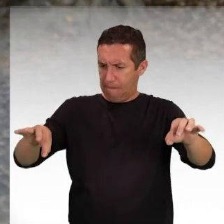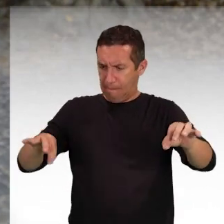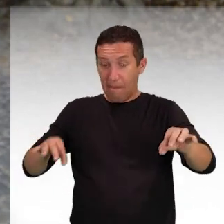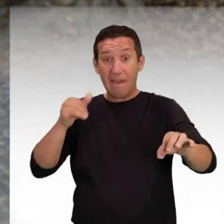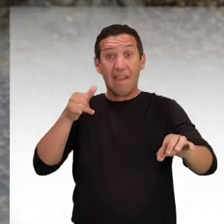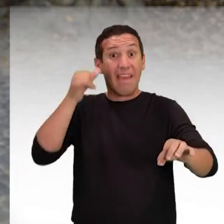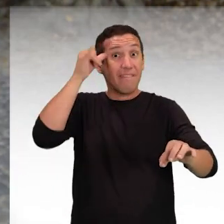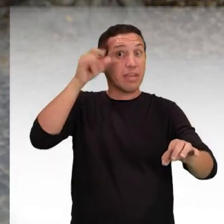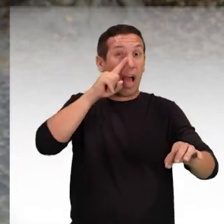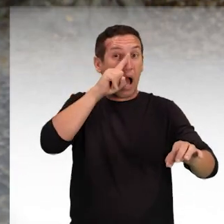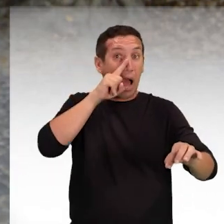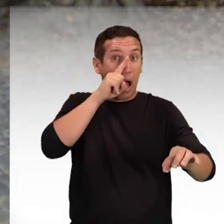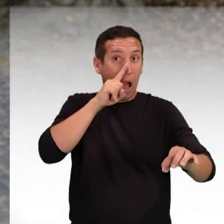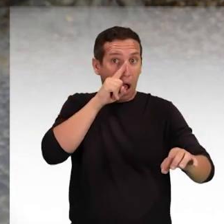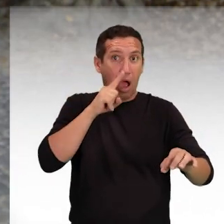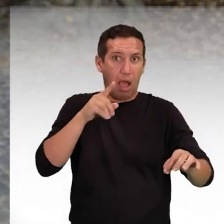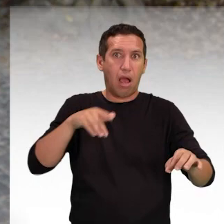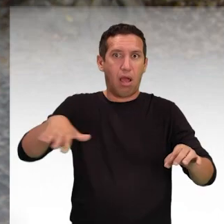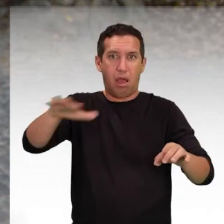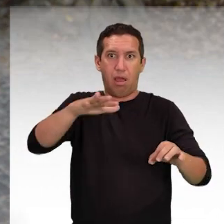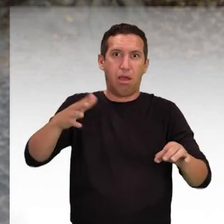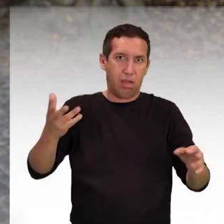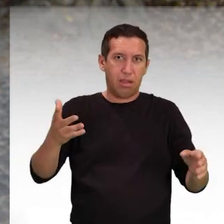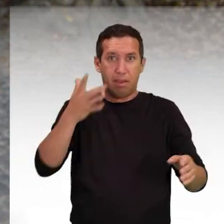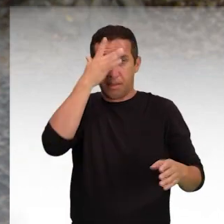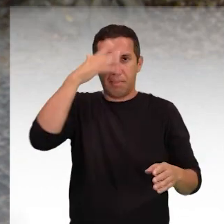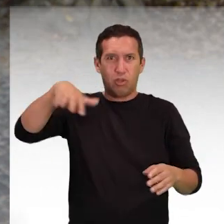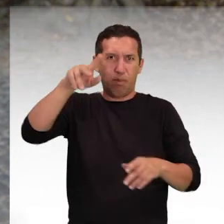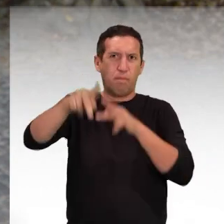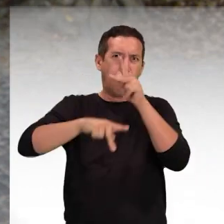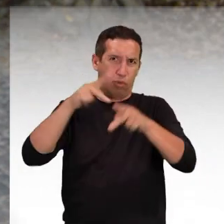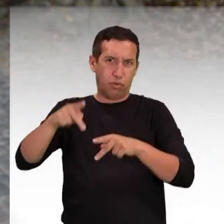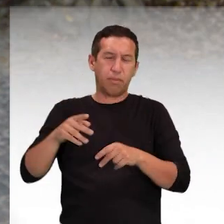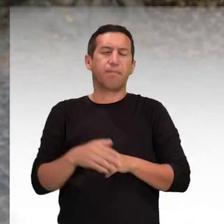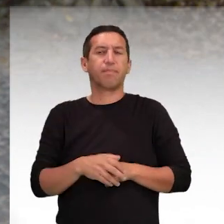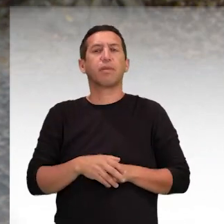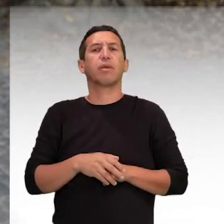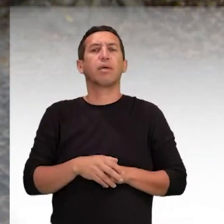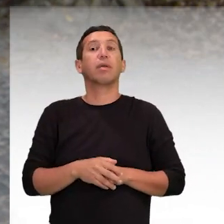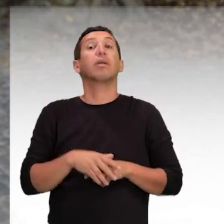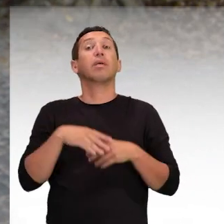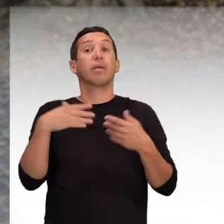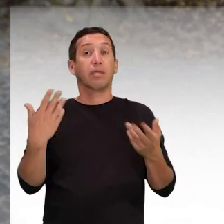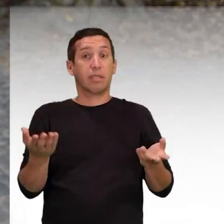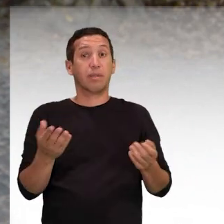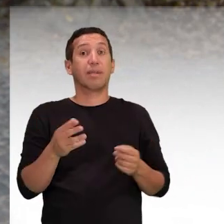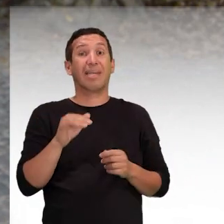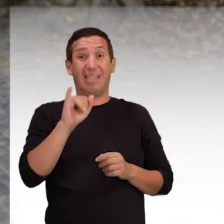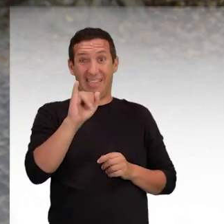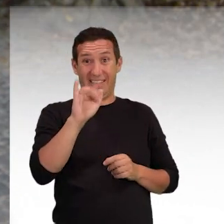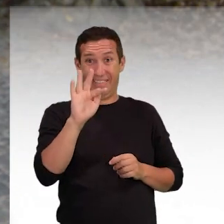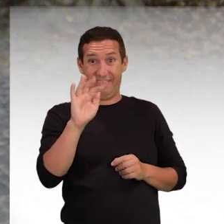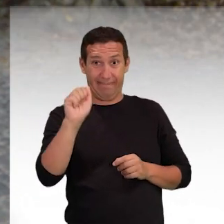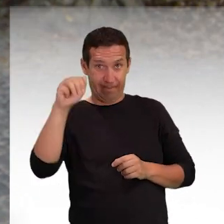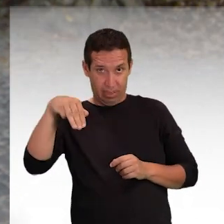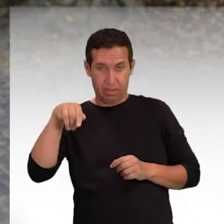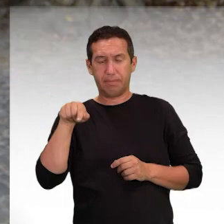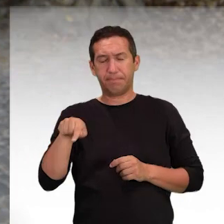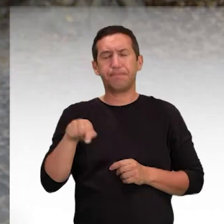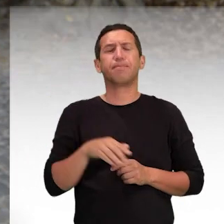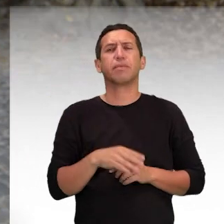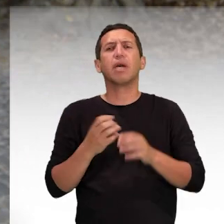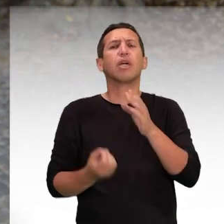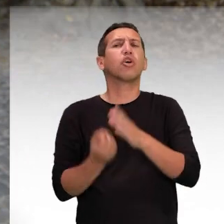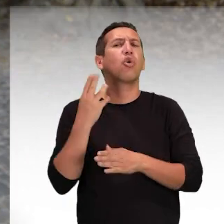para evitar riscos e transtornos para a população local. O Instituto do Patrimônio Histórico e Artístico Nacional, o